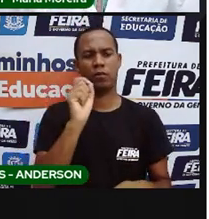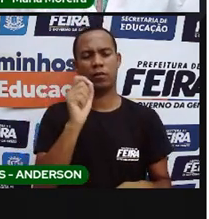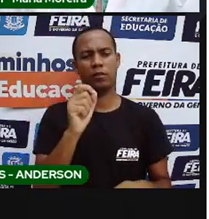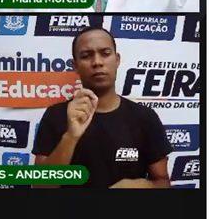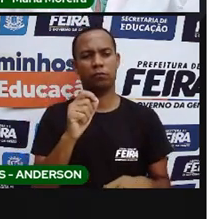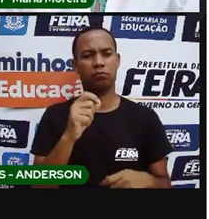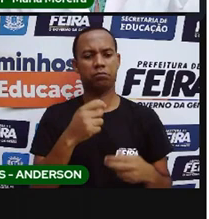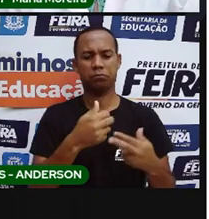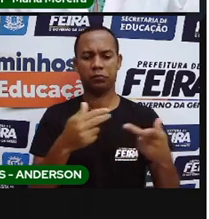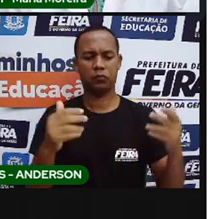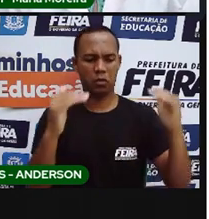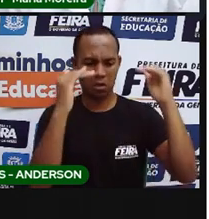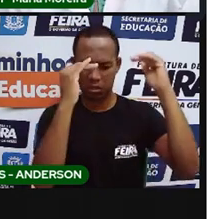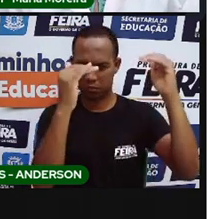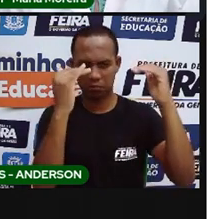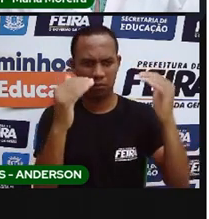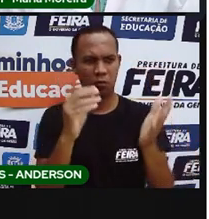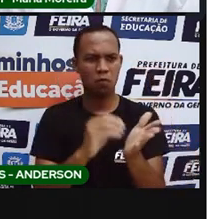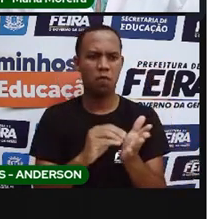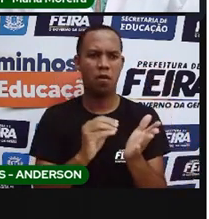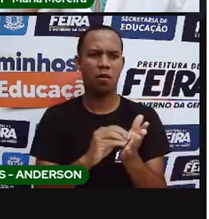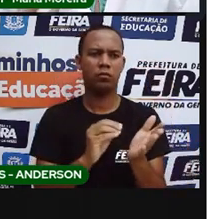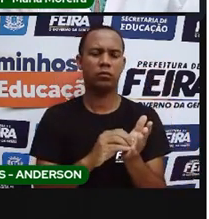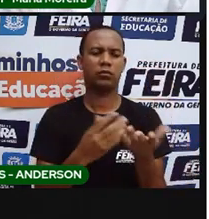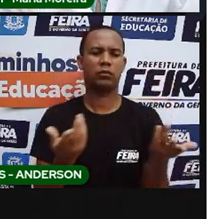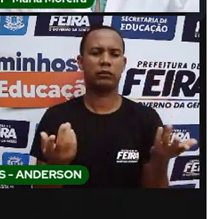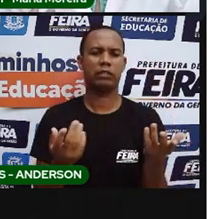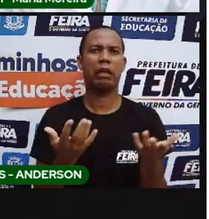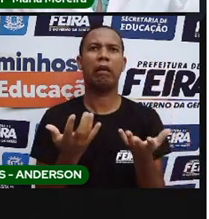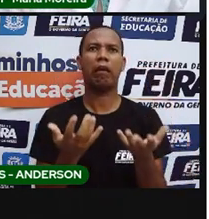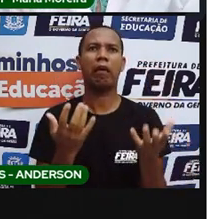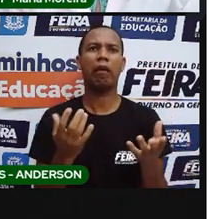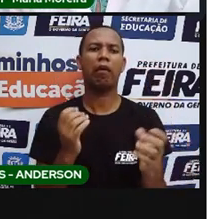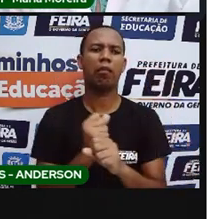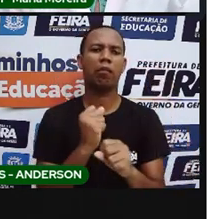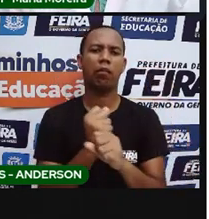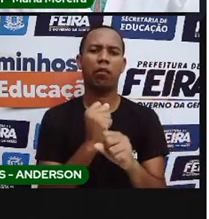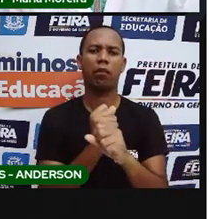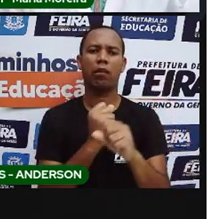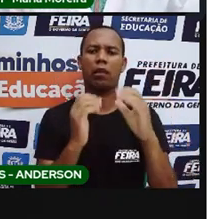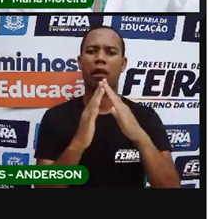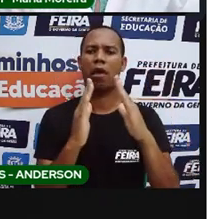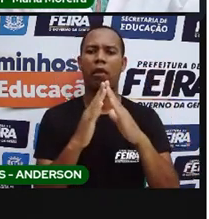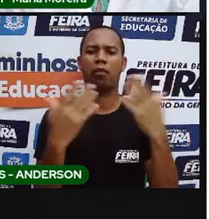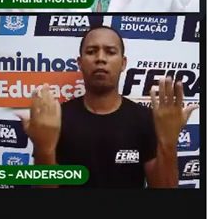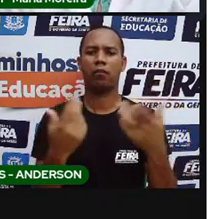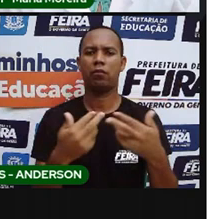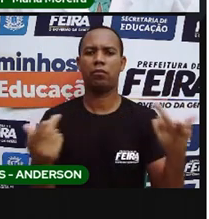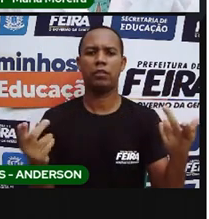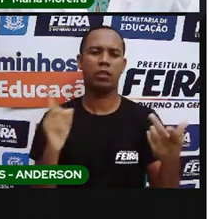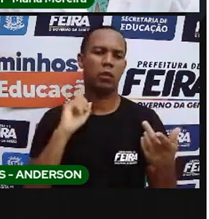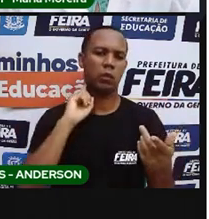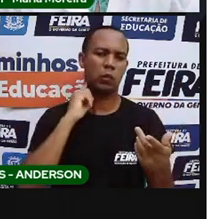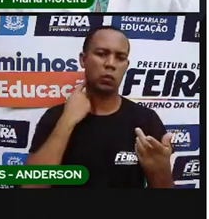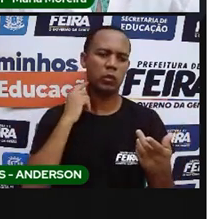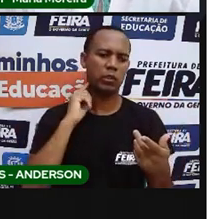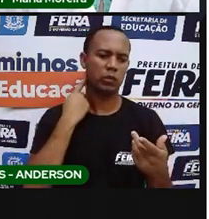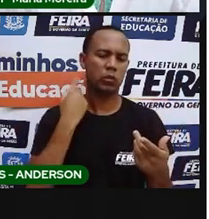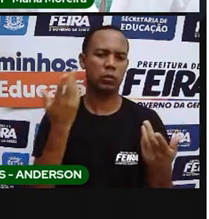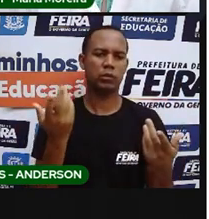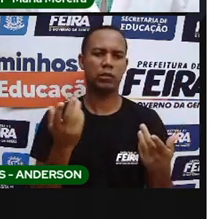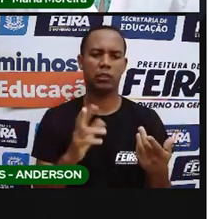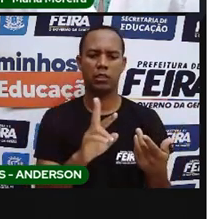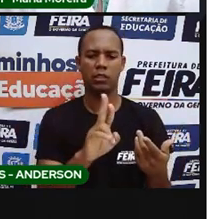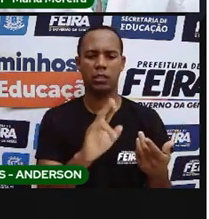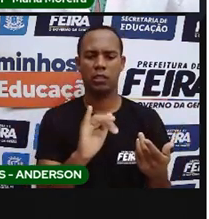A gente não respeita a natureza. Por quê? A gente quer construir casa, prédio, vida inteira. E acaba poluindo os rios com